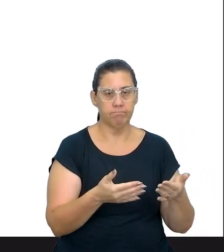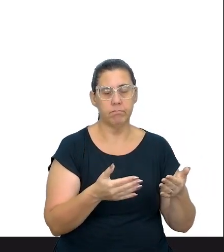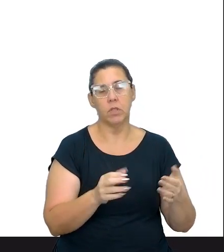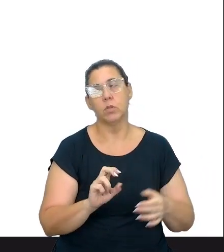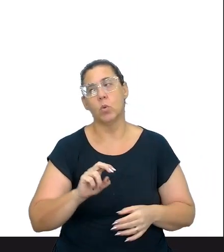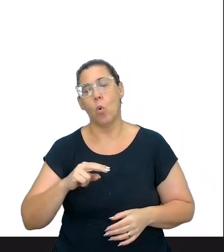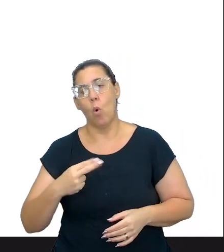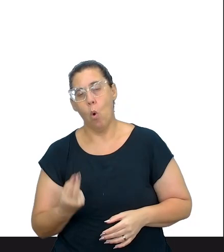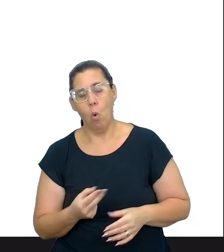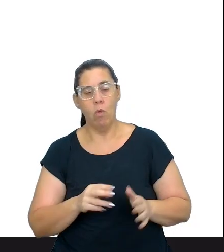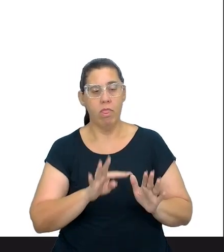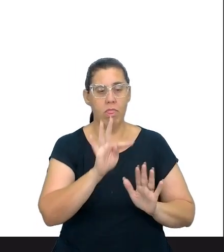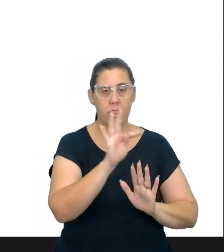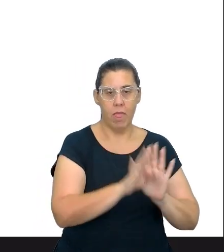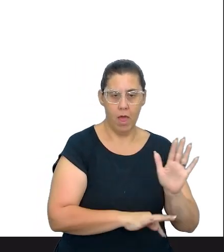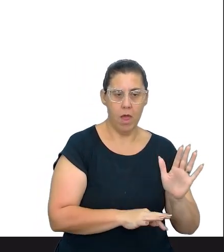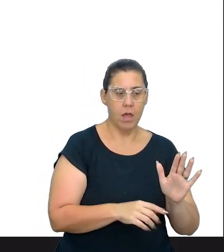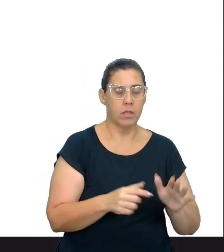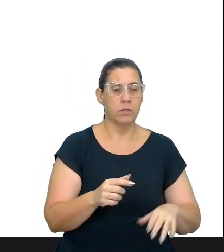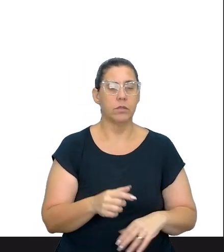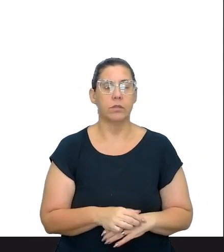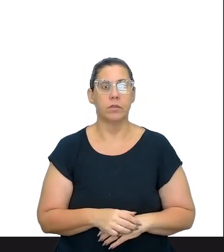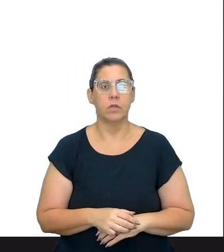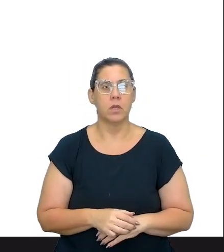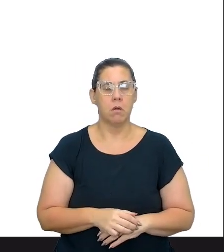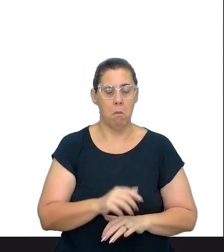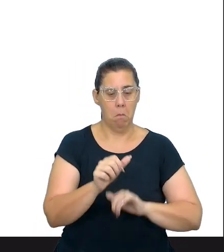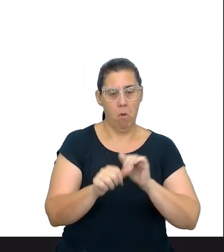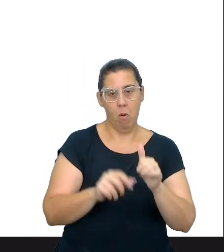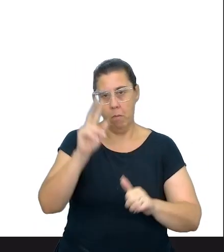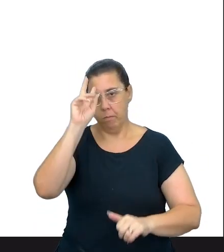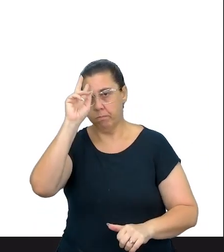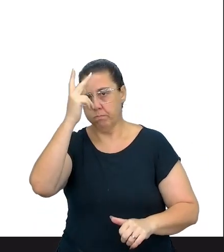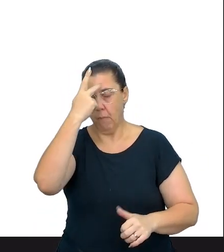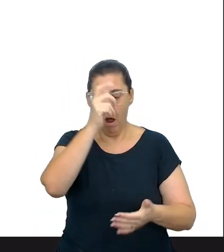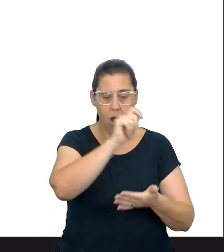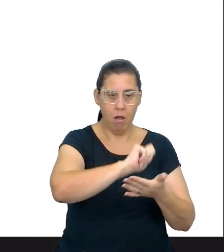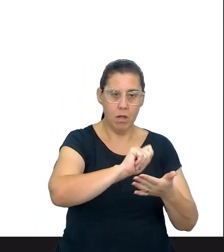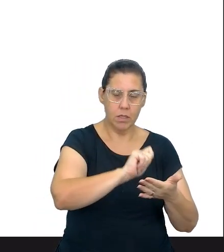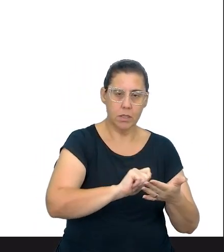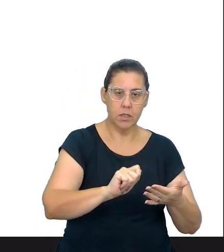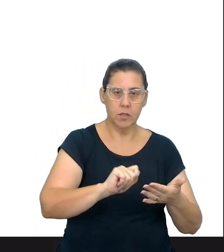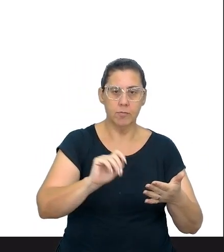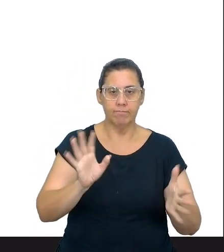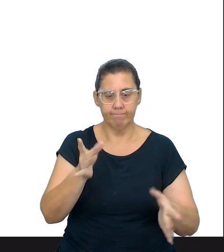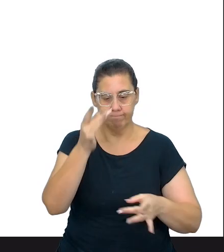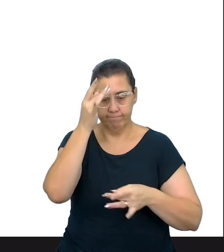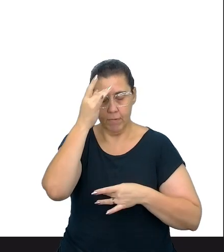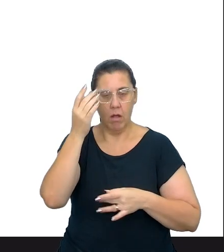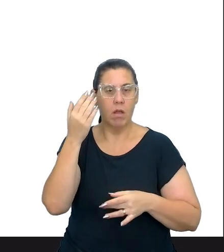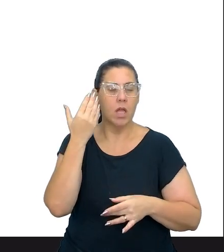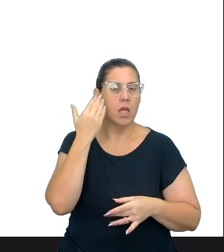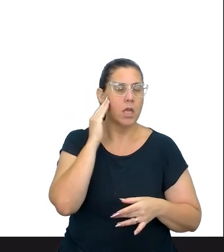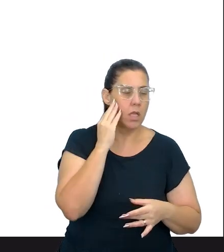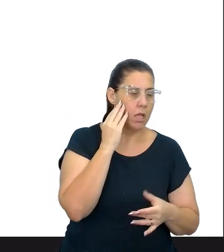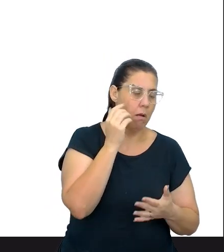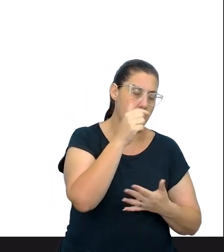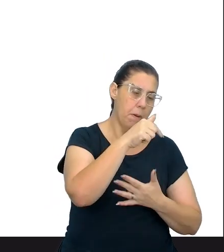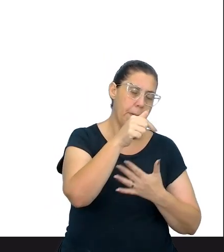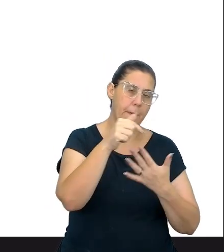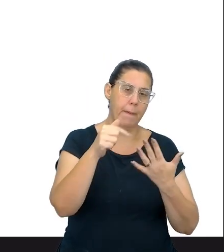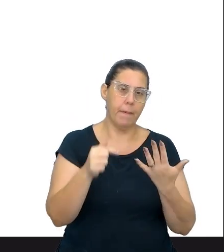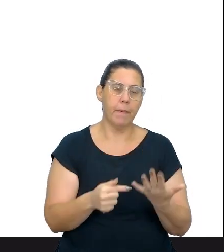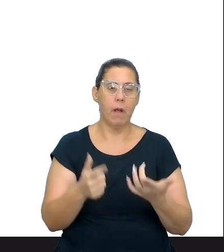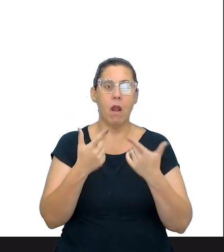ou seja, textos que extrapolam a ideia da escrita, né? Incorporando elementos de diversas mídias e